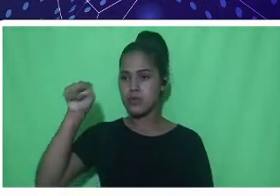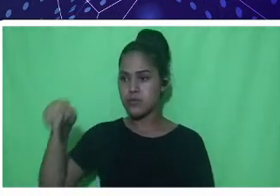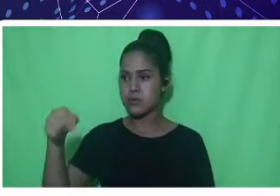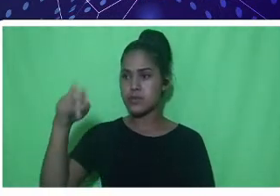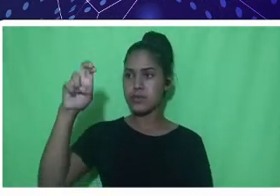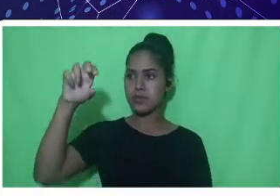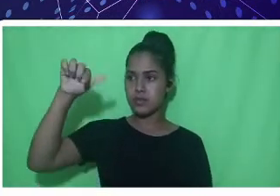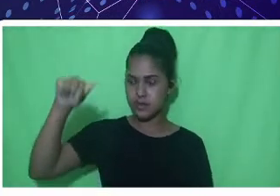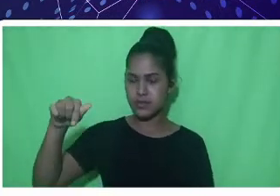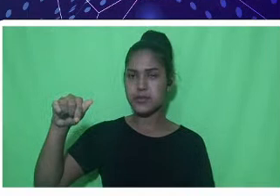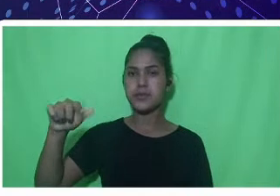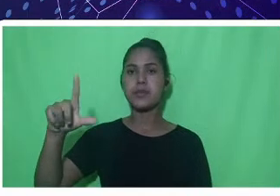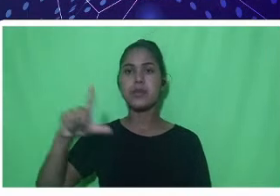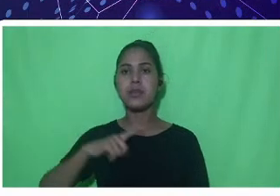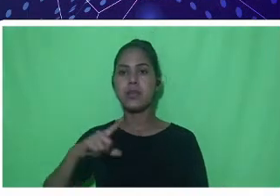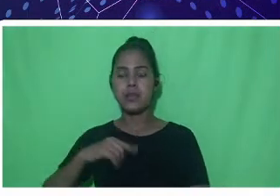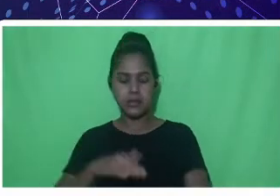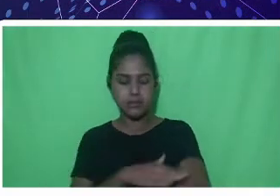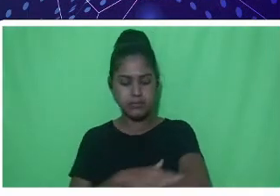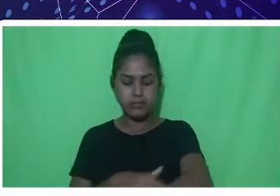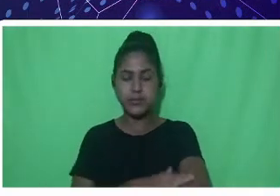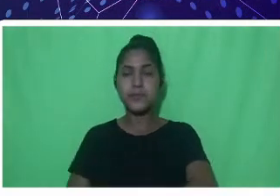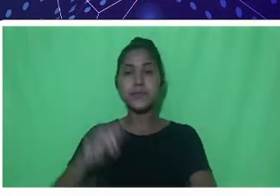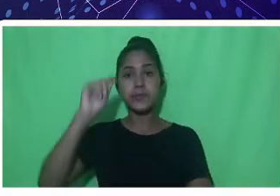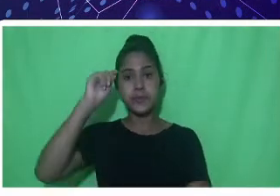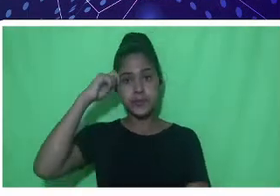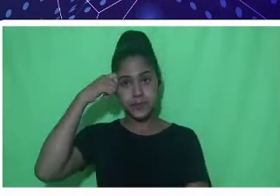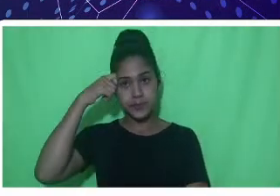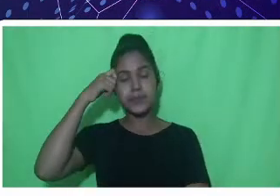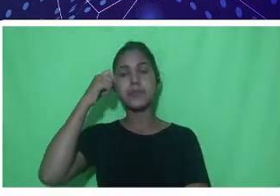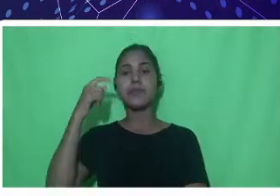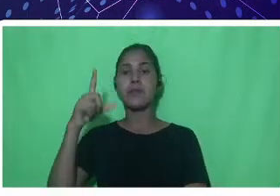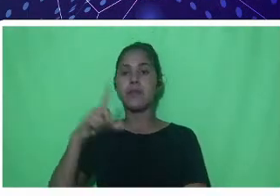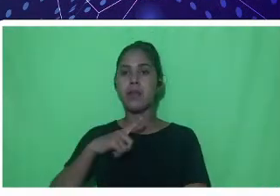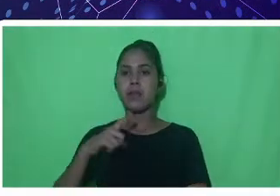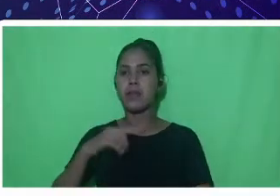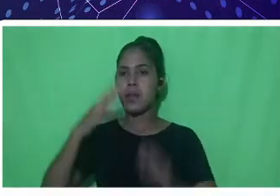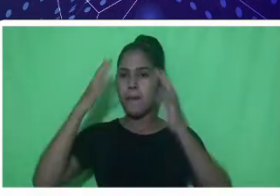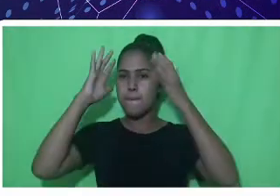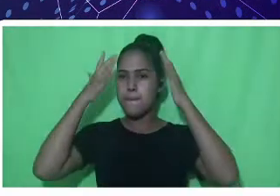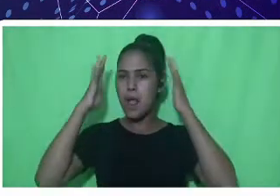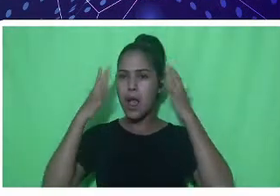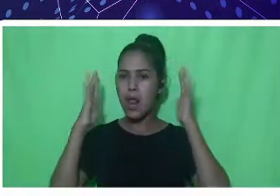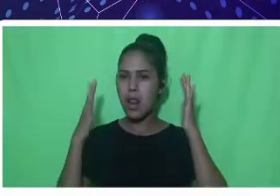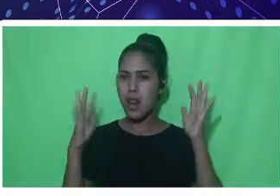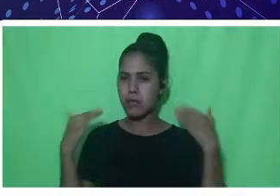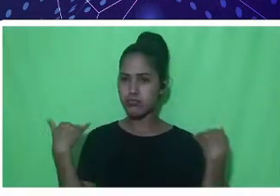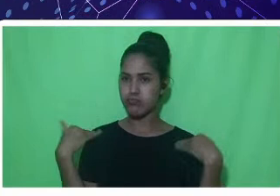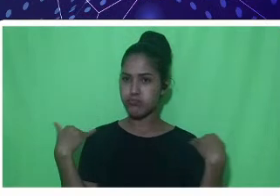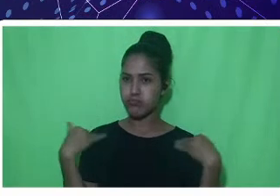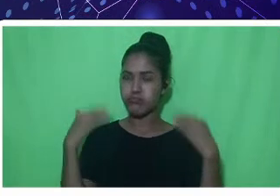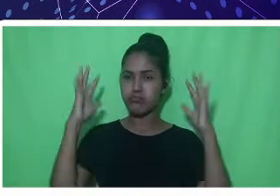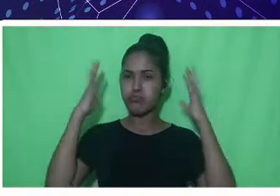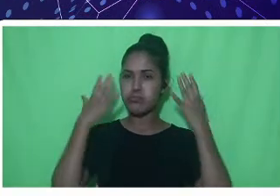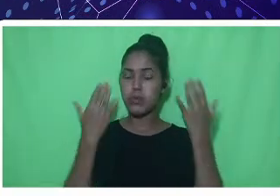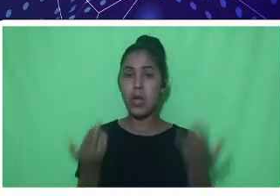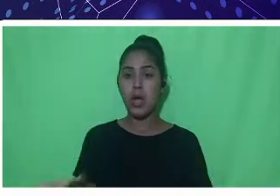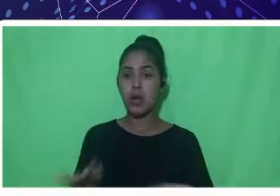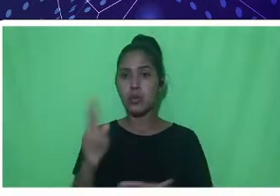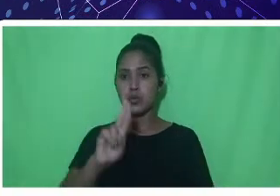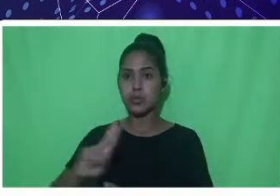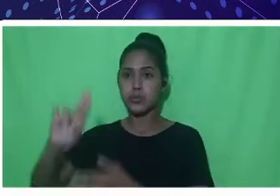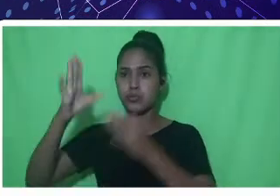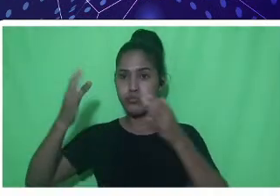Eu tenho a pele de cor morena, tenho cabelos cacheados de tamanho médio, que neste momento encontram-se